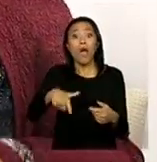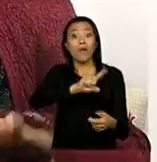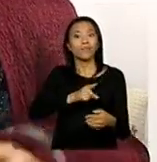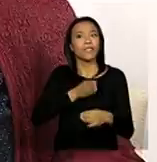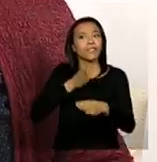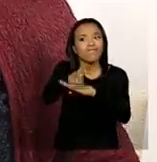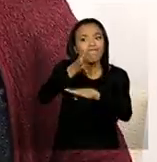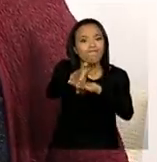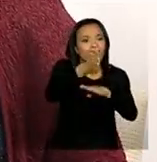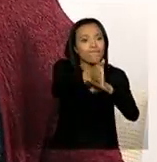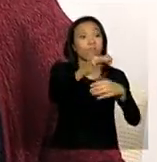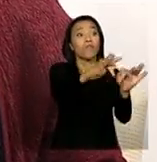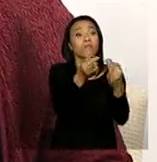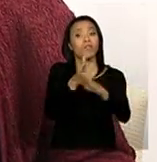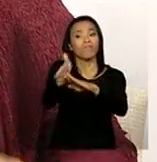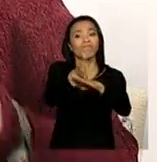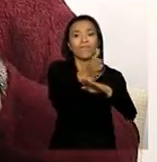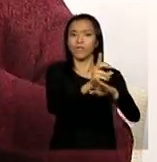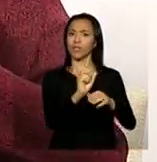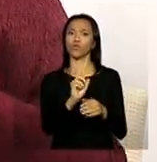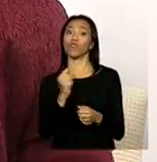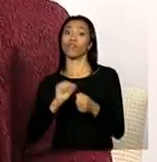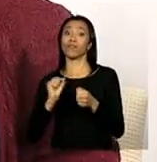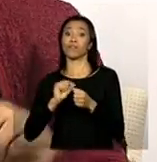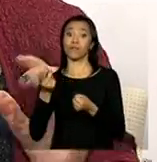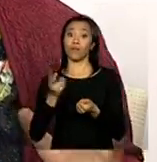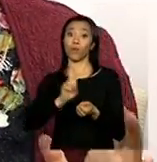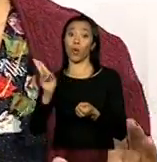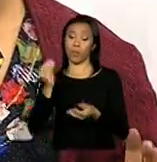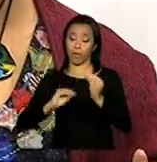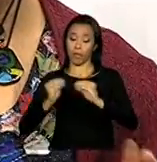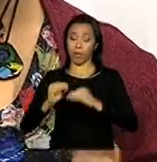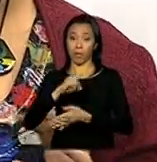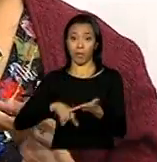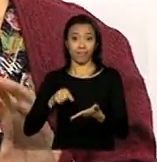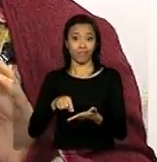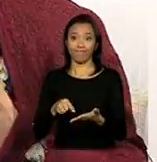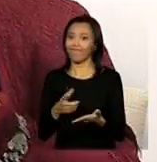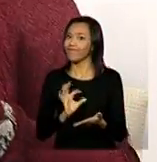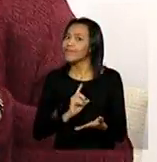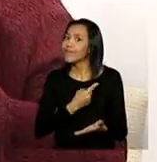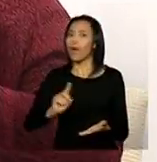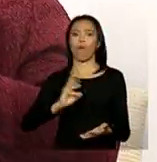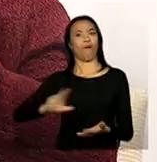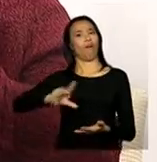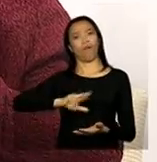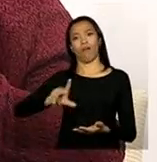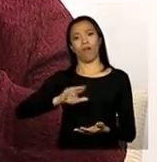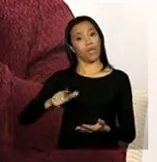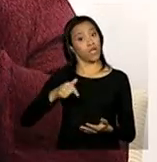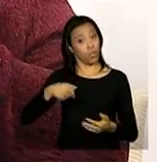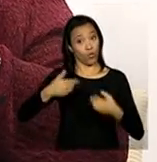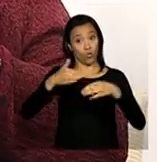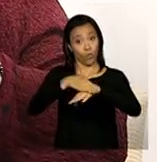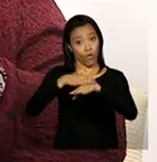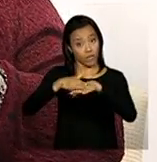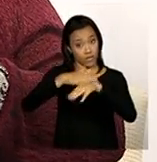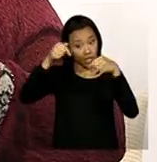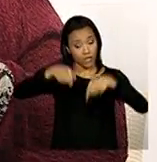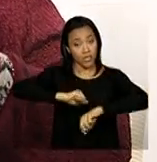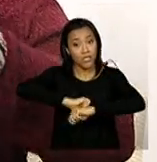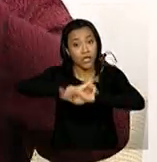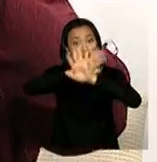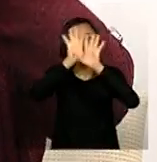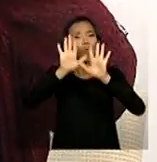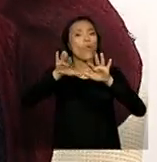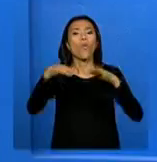no cadastro único. Então, nós já estamos conversando aqui no Ministério para a gente deixar claro quais